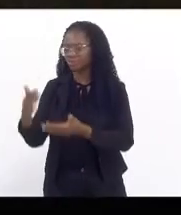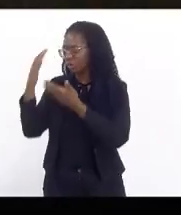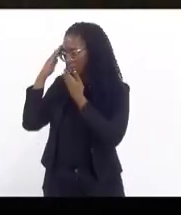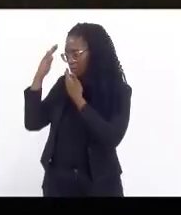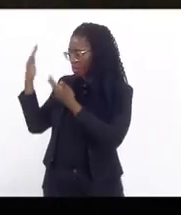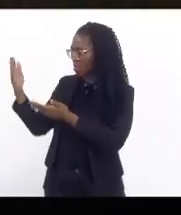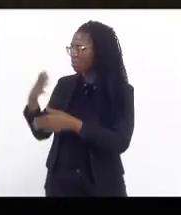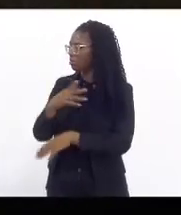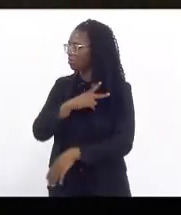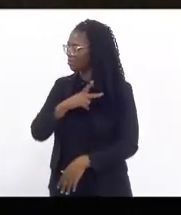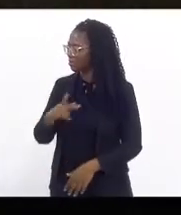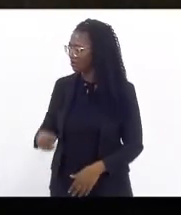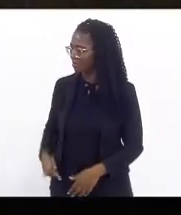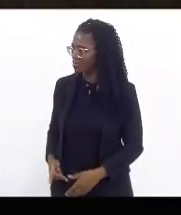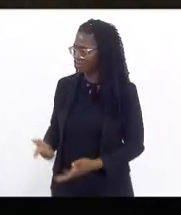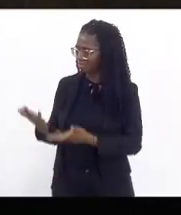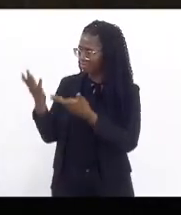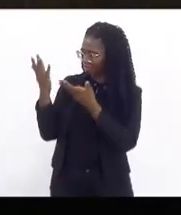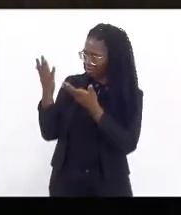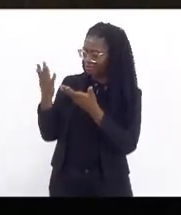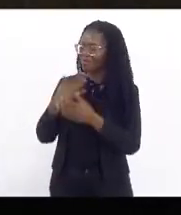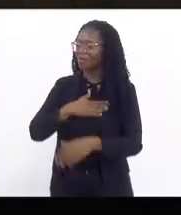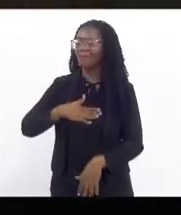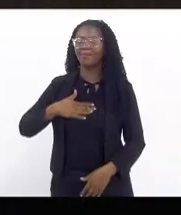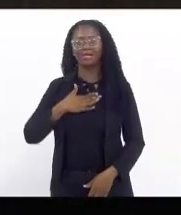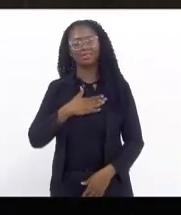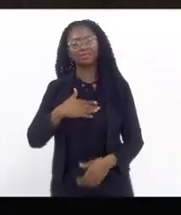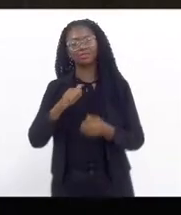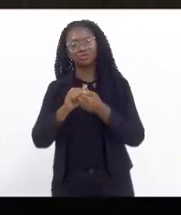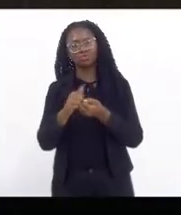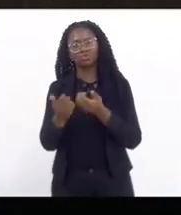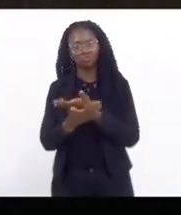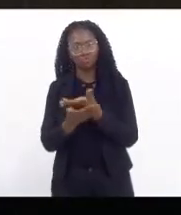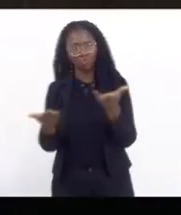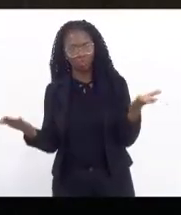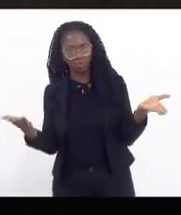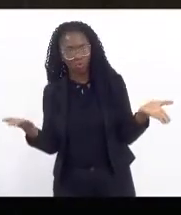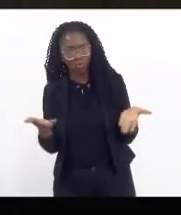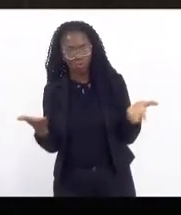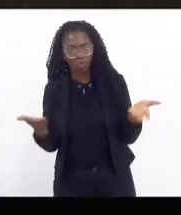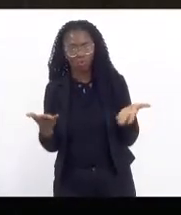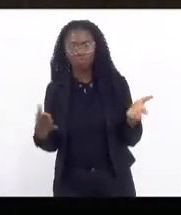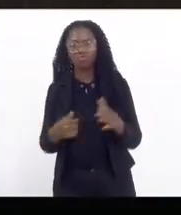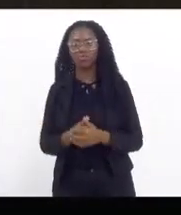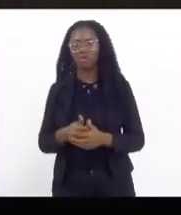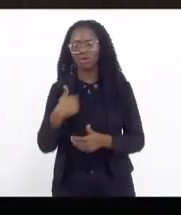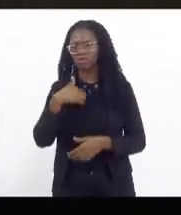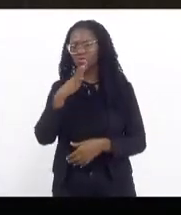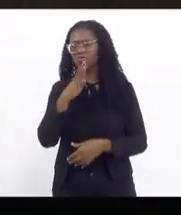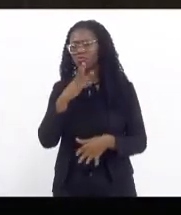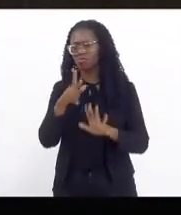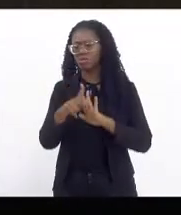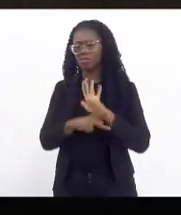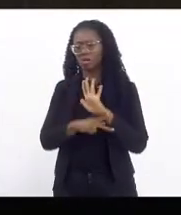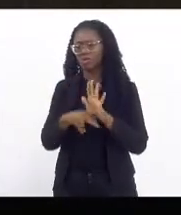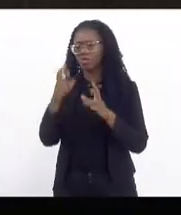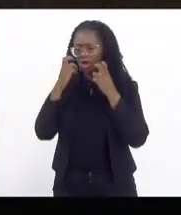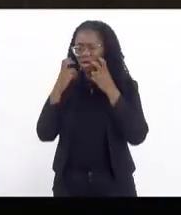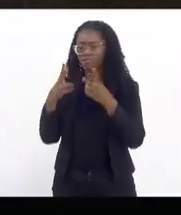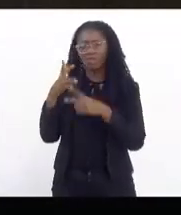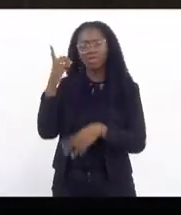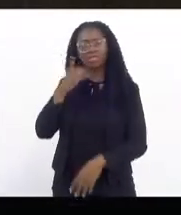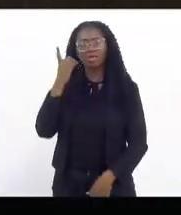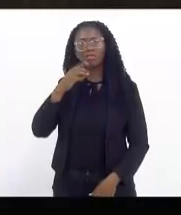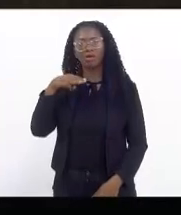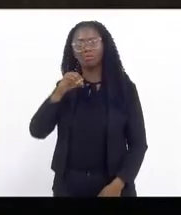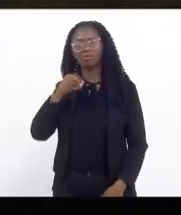sessão. Prazer vê-lo aqui conosco, conduzindo os trabalhos. Eu conheço o projeto e eu vi a deputada Mônica